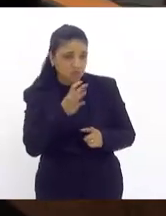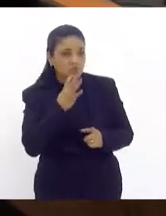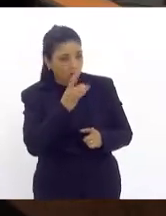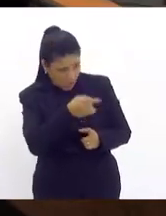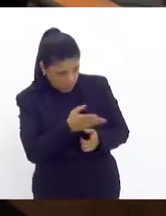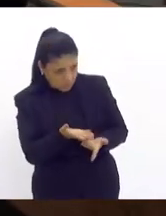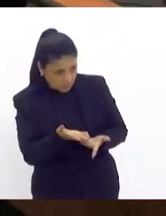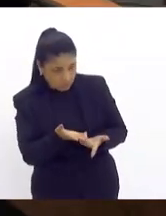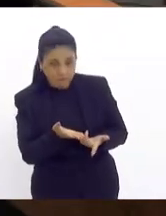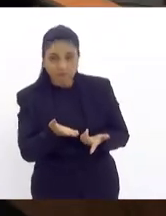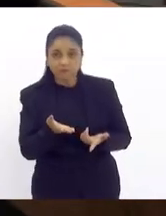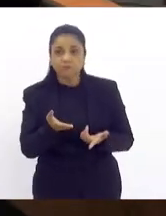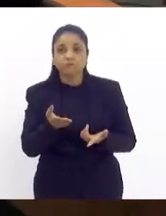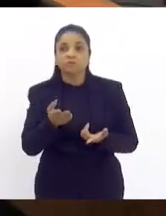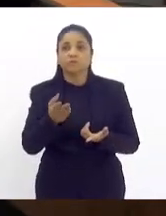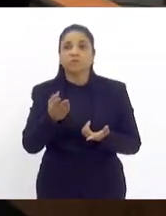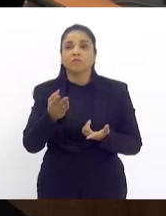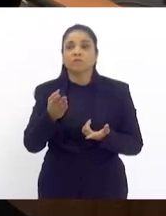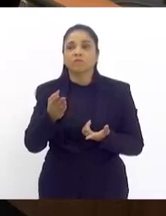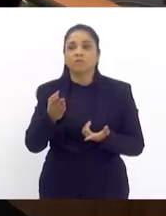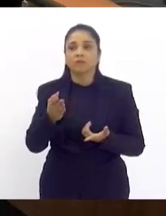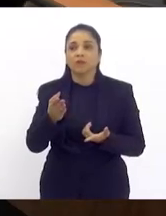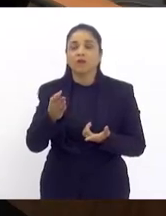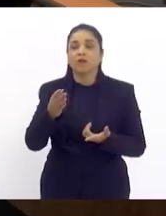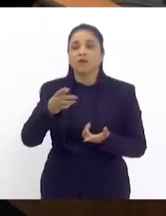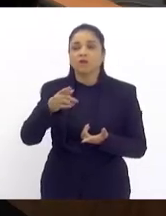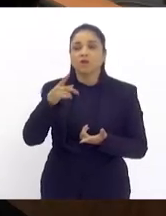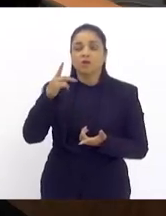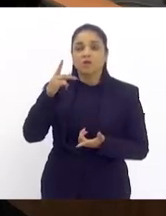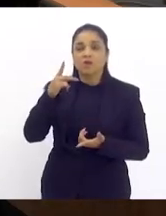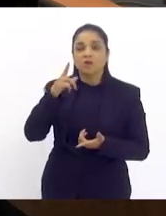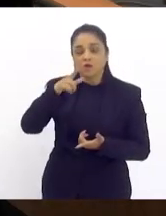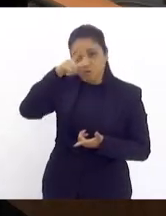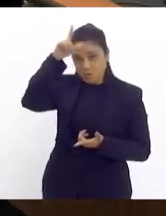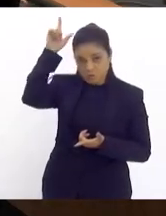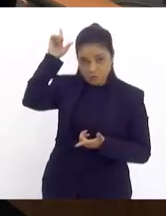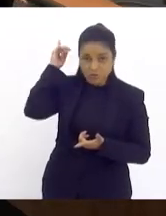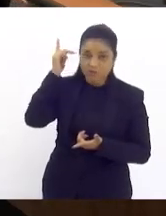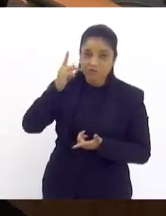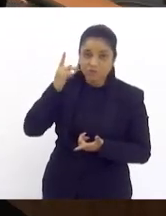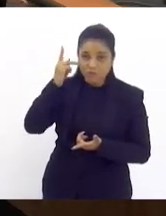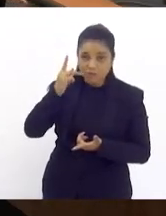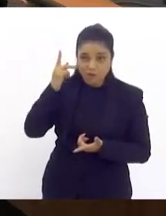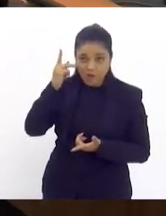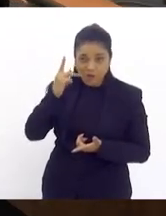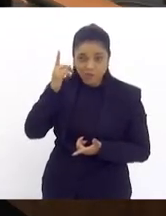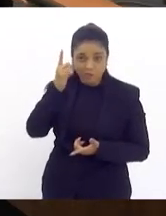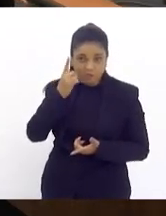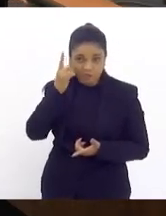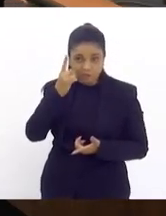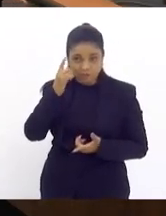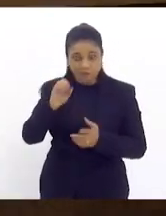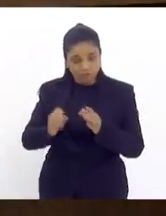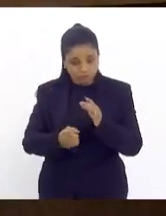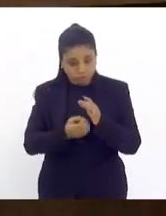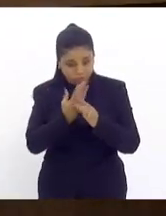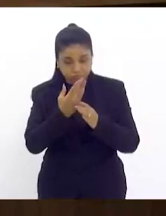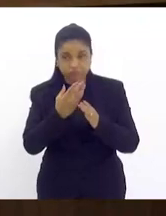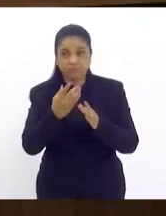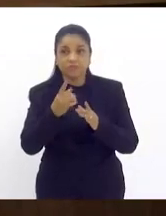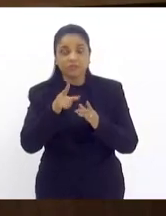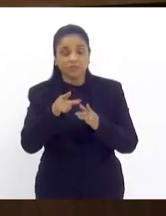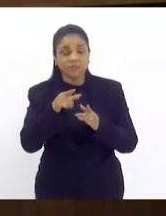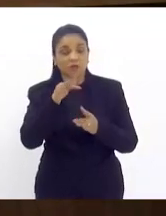ele é provido deputado Luiz Paulo é o autor e aí deputado Luiz Paulo um dos elementos que